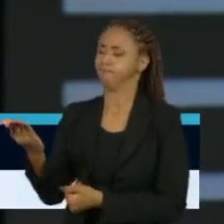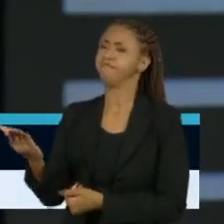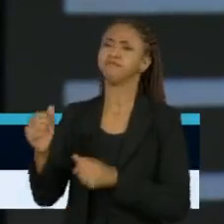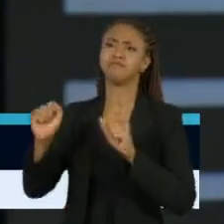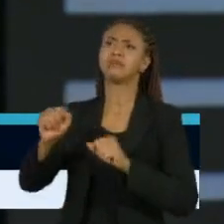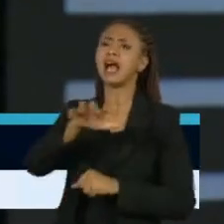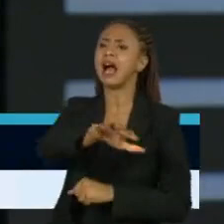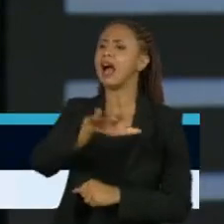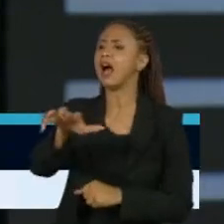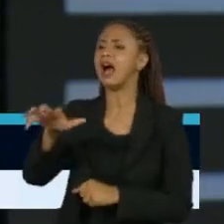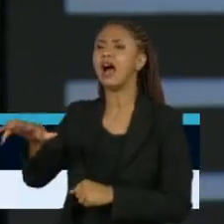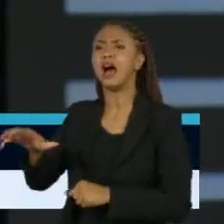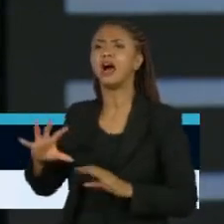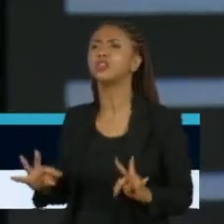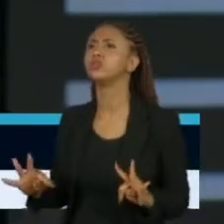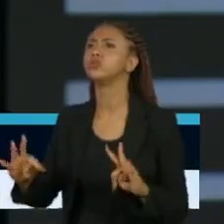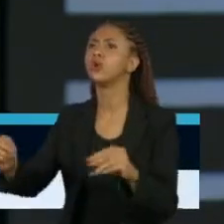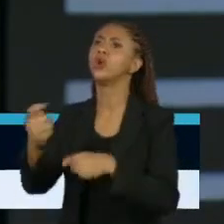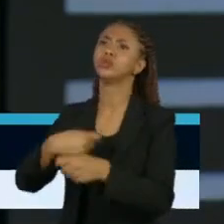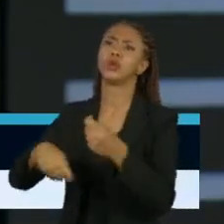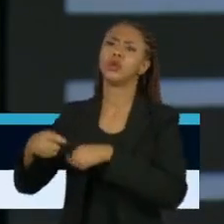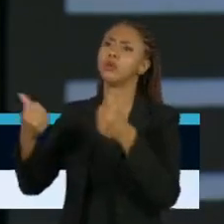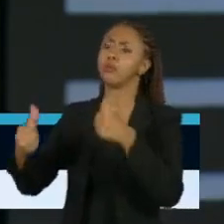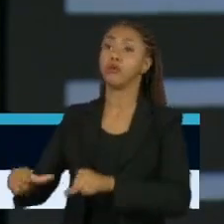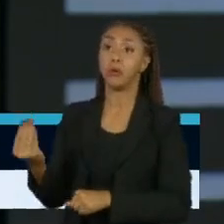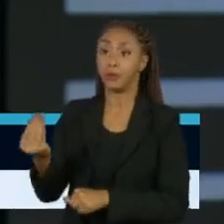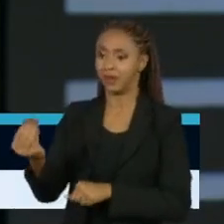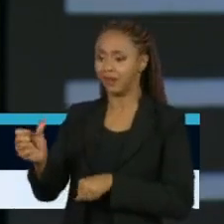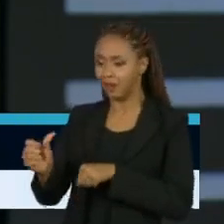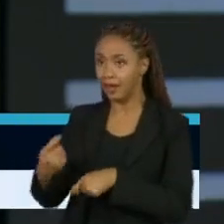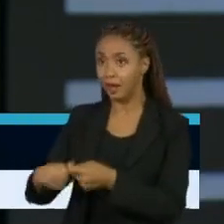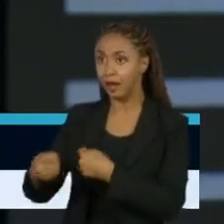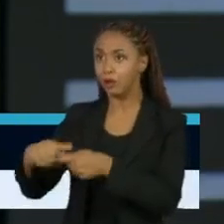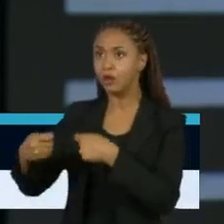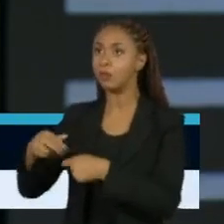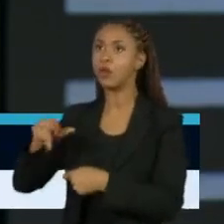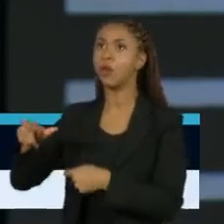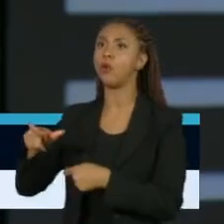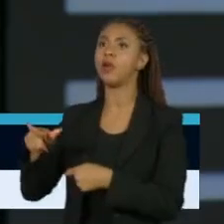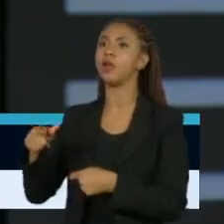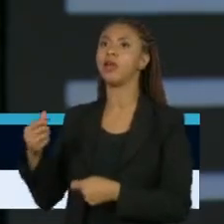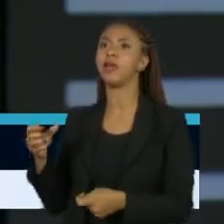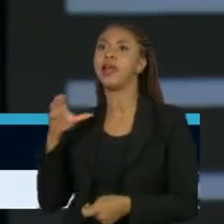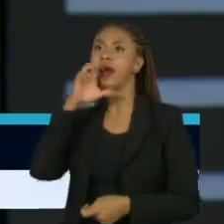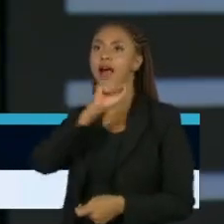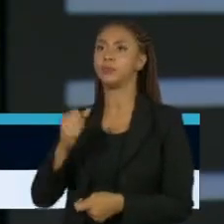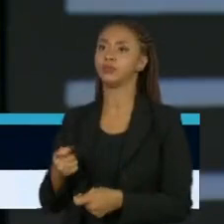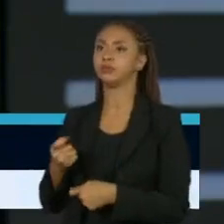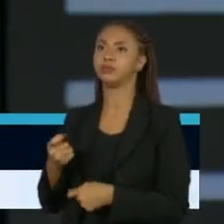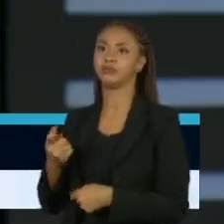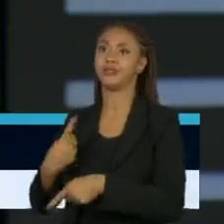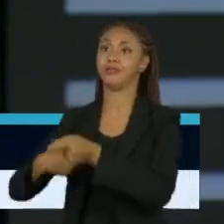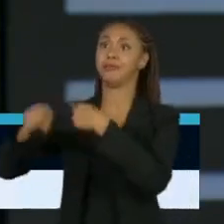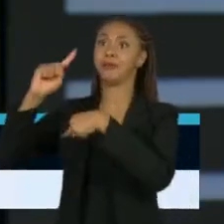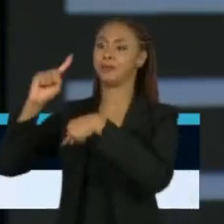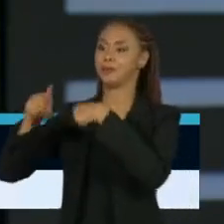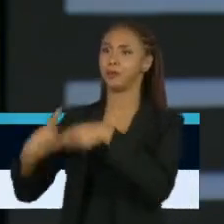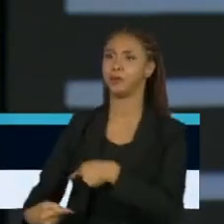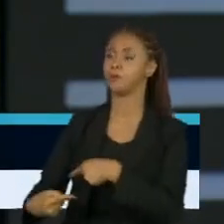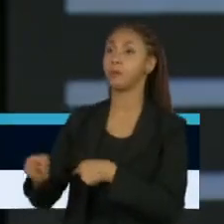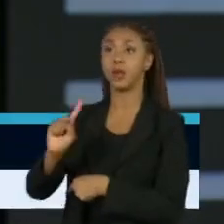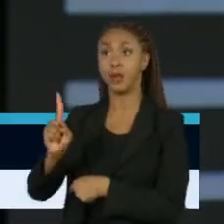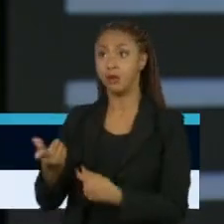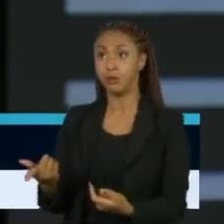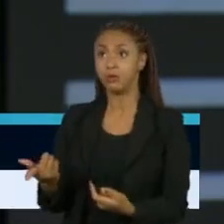a área econômica. A economia, ela não retoma, não é como uma lâmpada que você acende e desliga. Para que ela retome, para que a